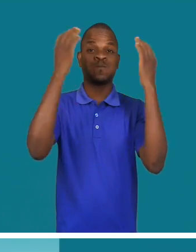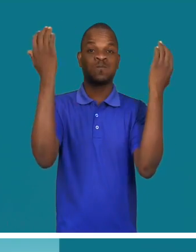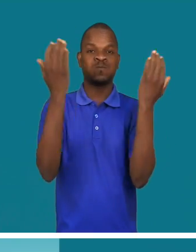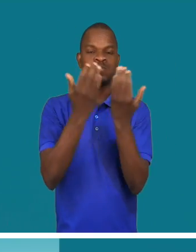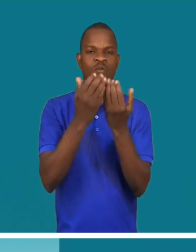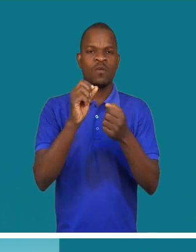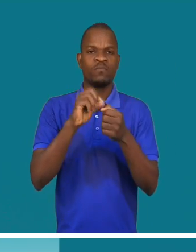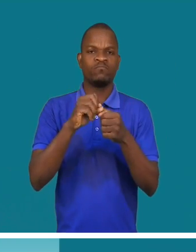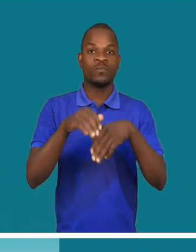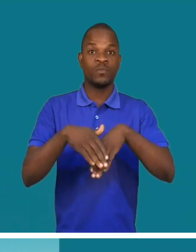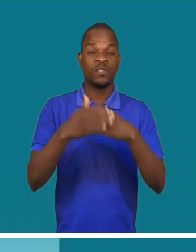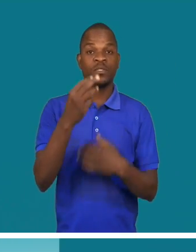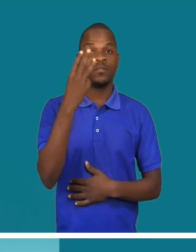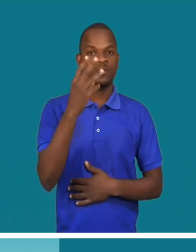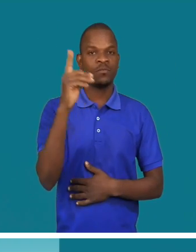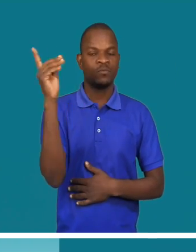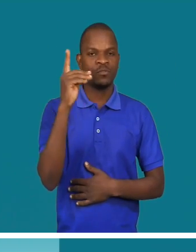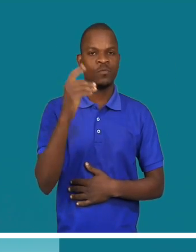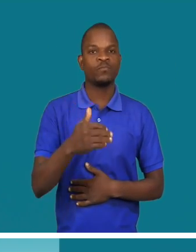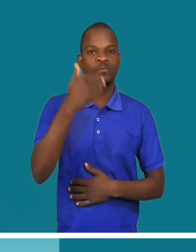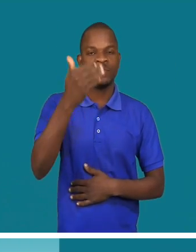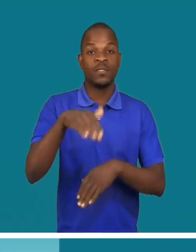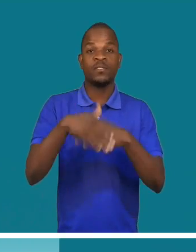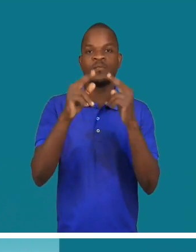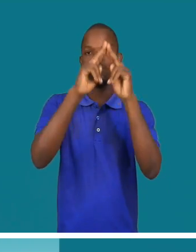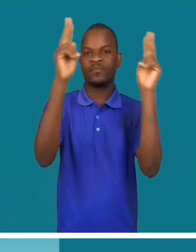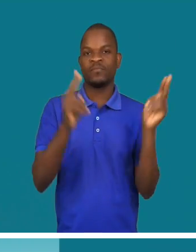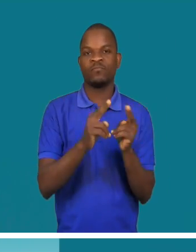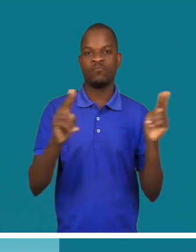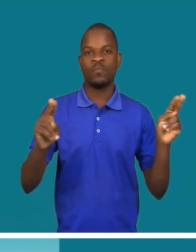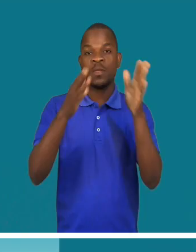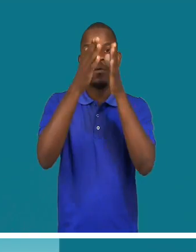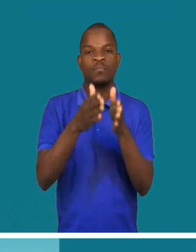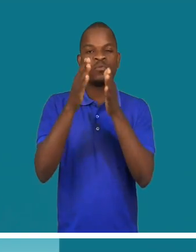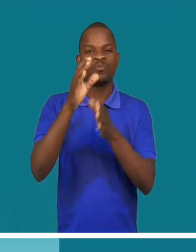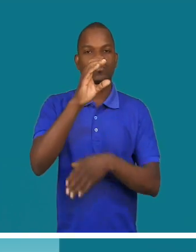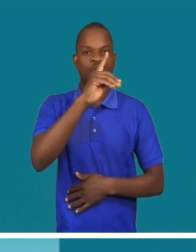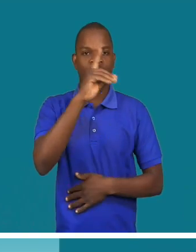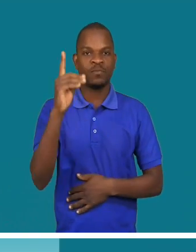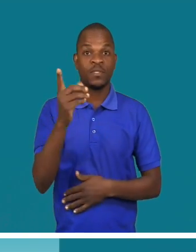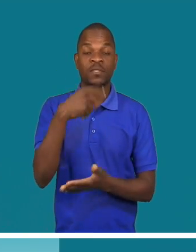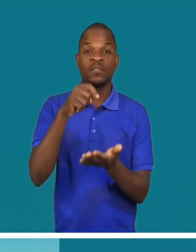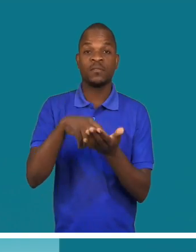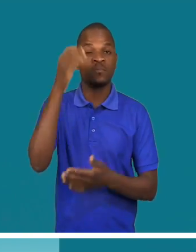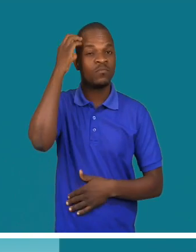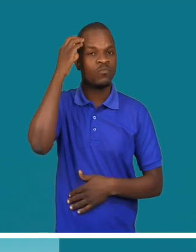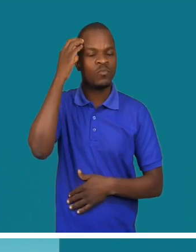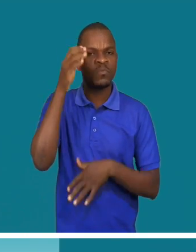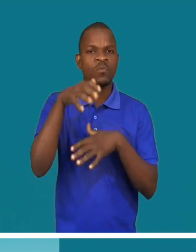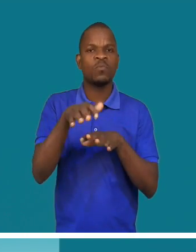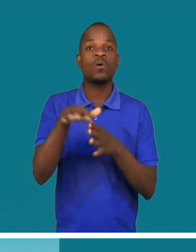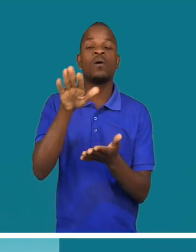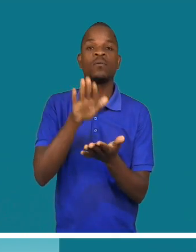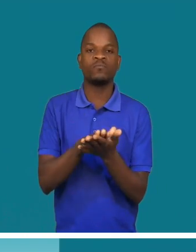O Mundo celebra no dia 3 de dezembro próximo o Dia Internacional da Pessoa com Deficiência. Na cidade de Maputo,